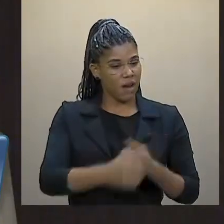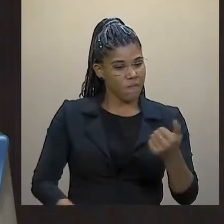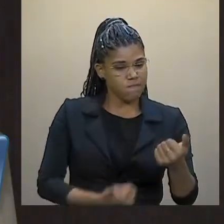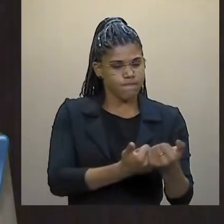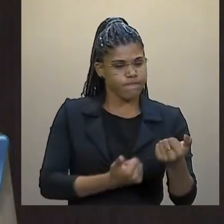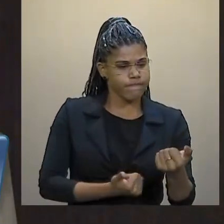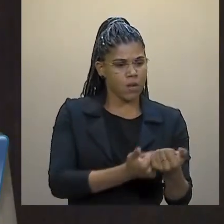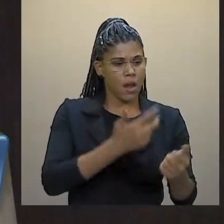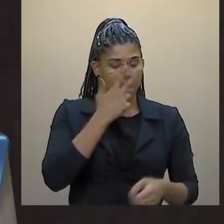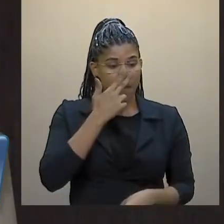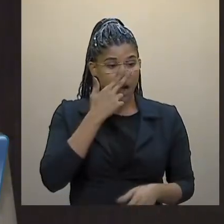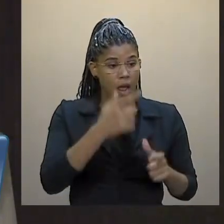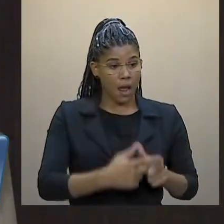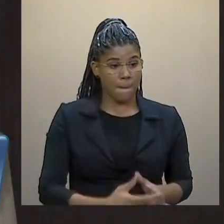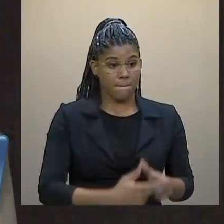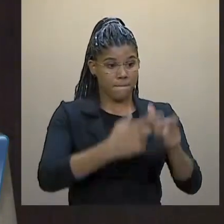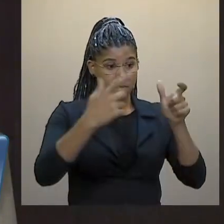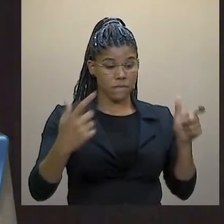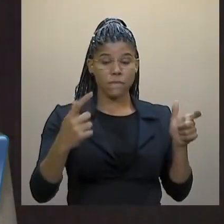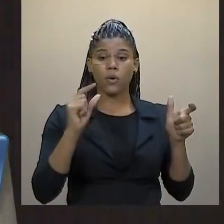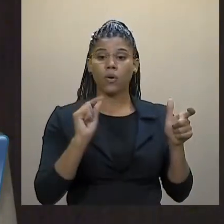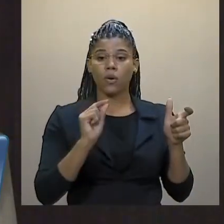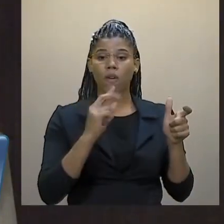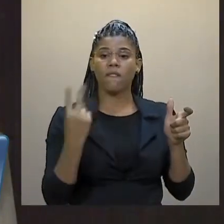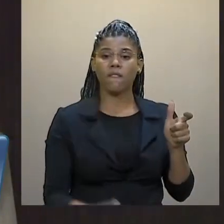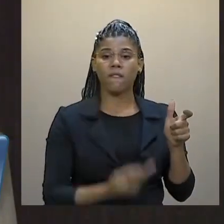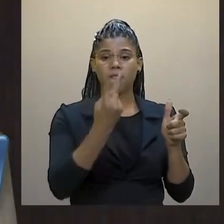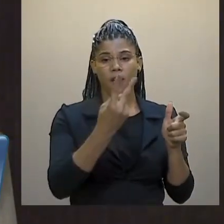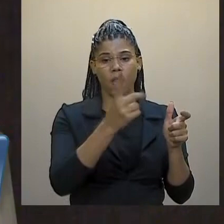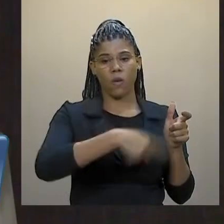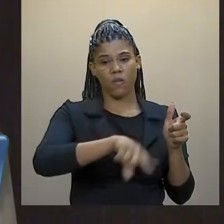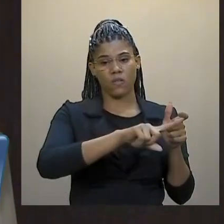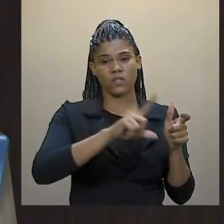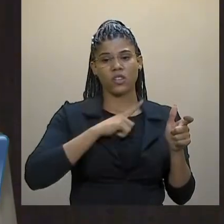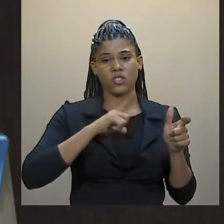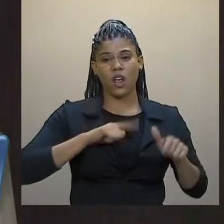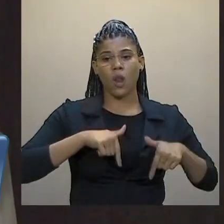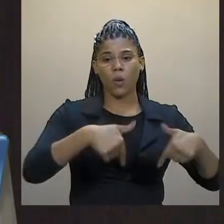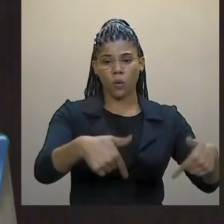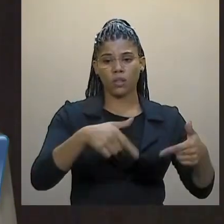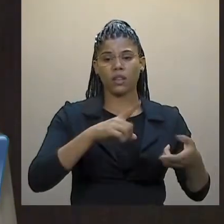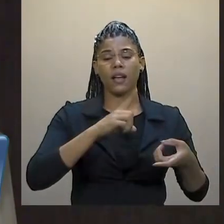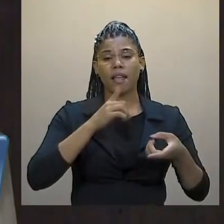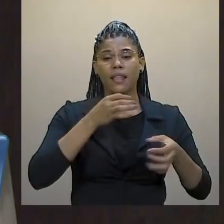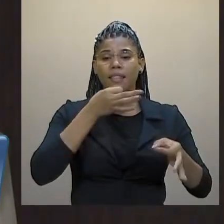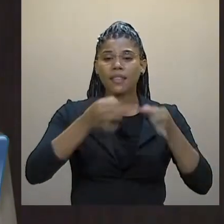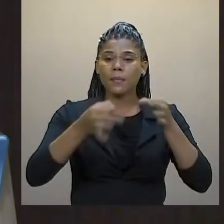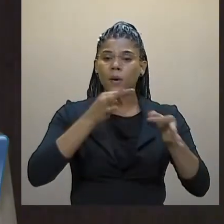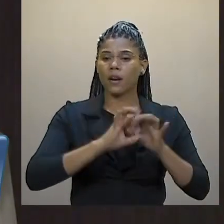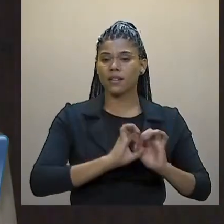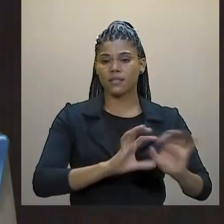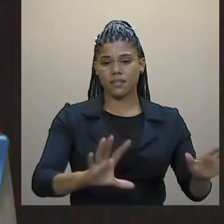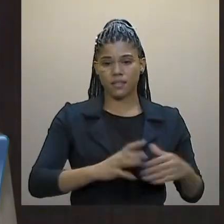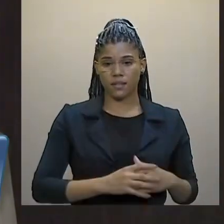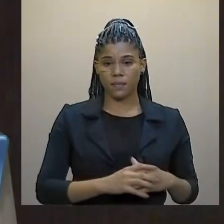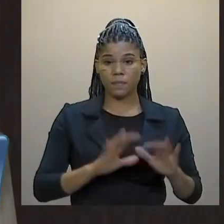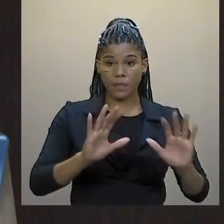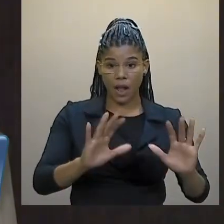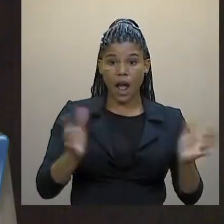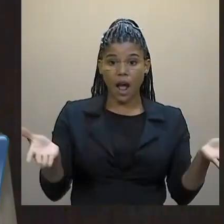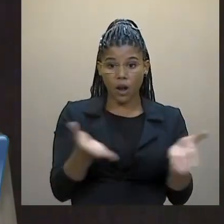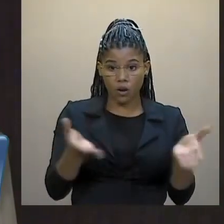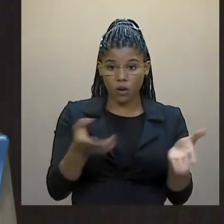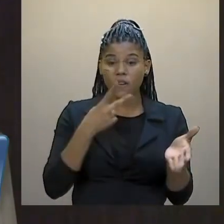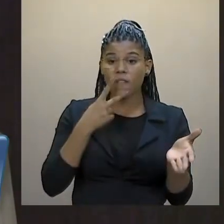ampliaram, sobretudo, o grande valor que vocês têm na luta pela democracia. E eu queria dizer àqueles que são os